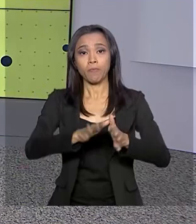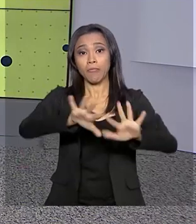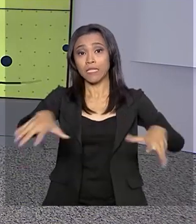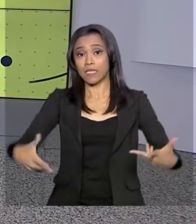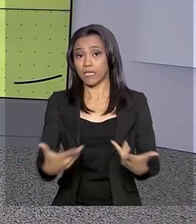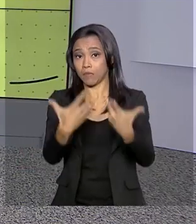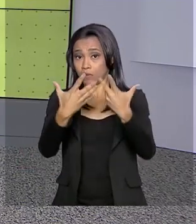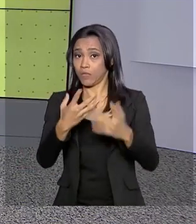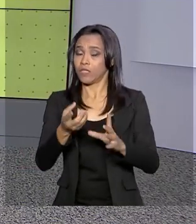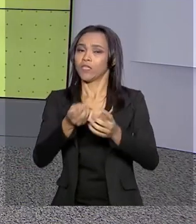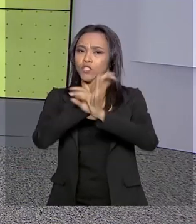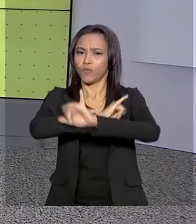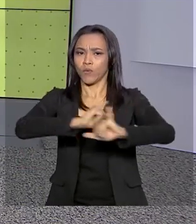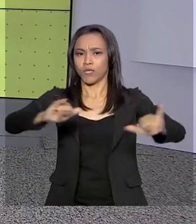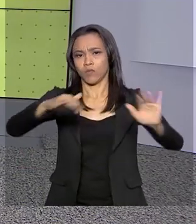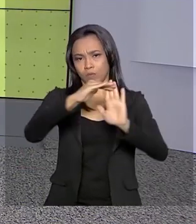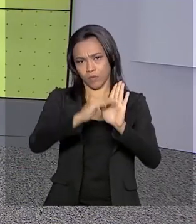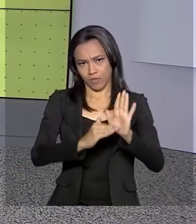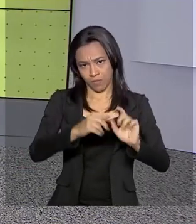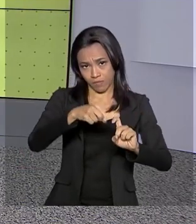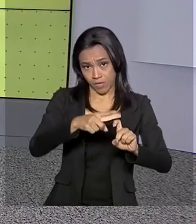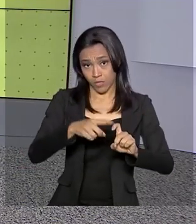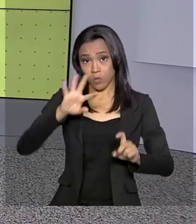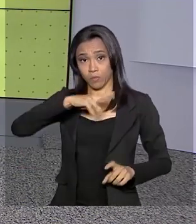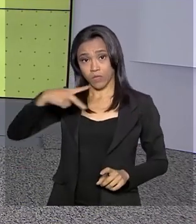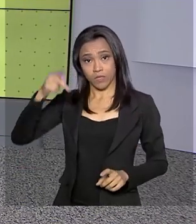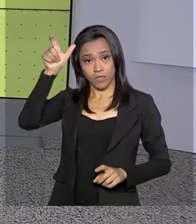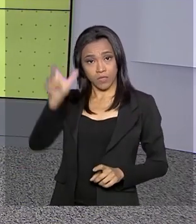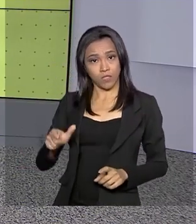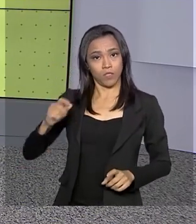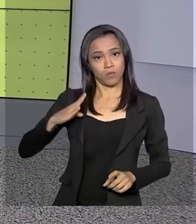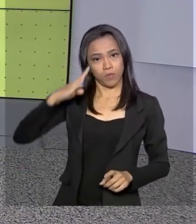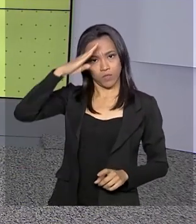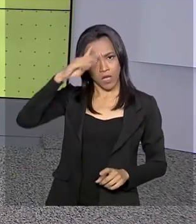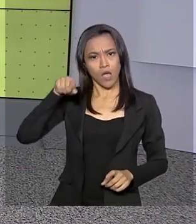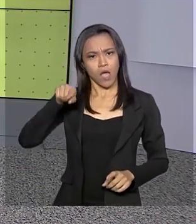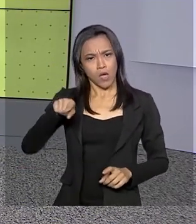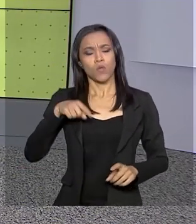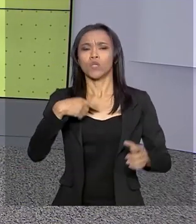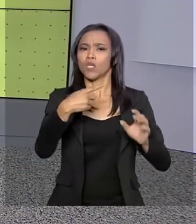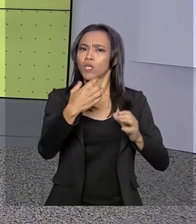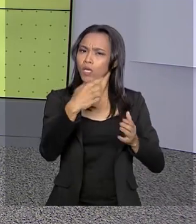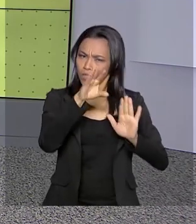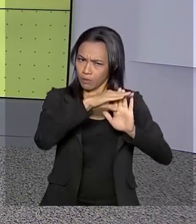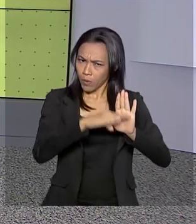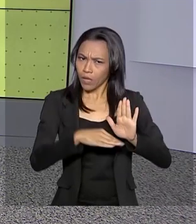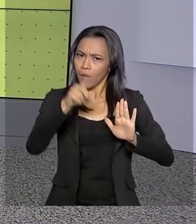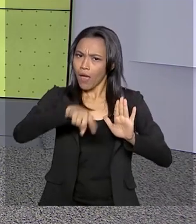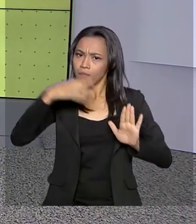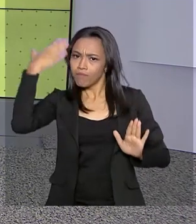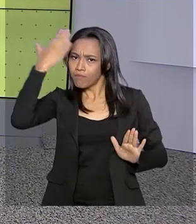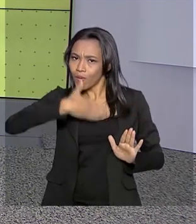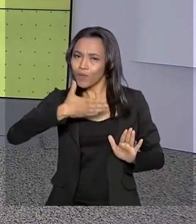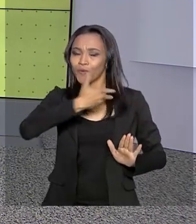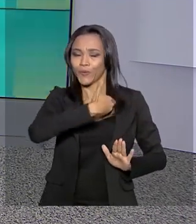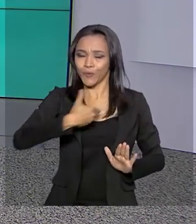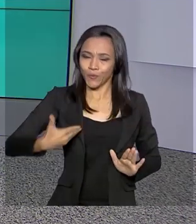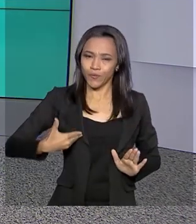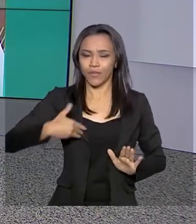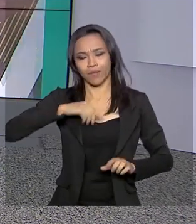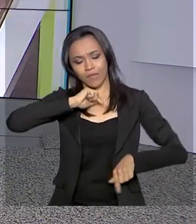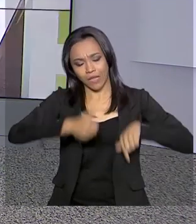lançamento do programa, o presidente Jair Bolsonaro disse que o Médicos pelo Brasil é uma demonstração de que o governo